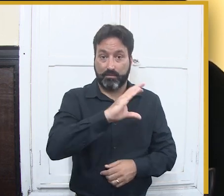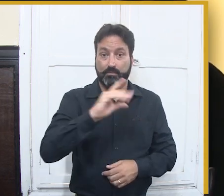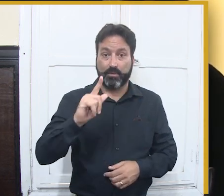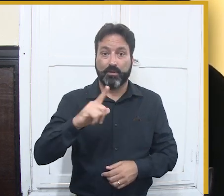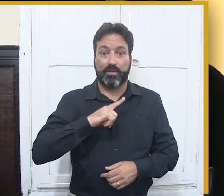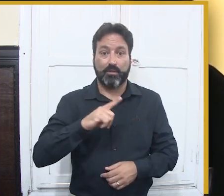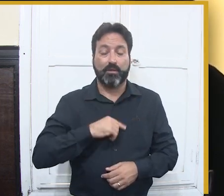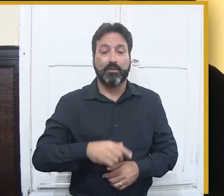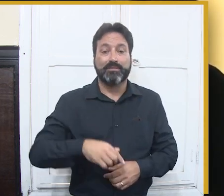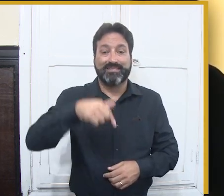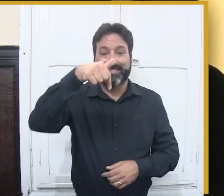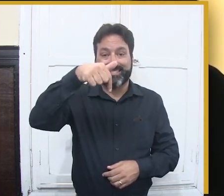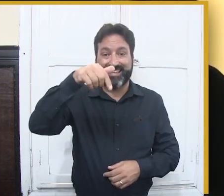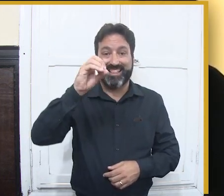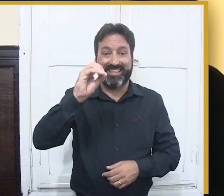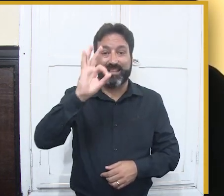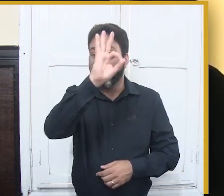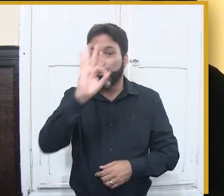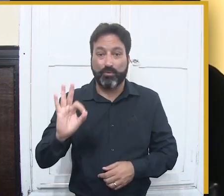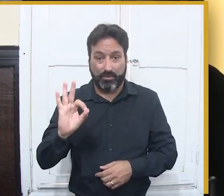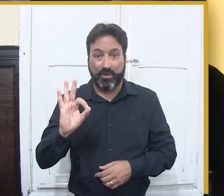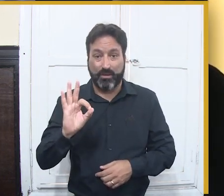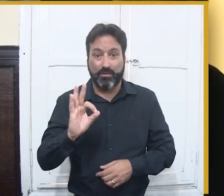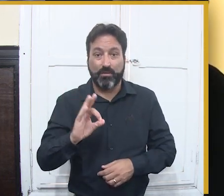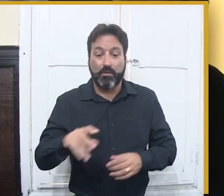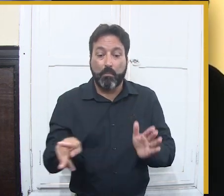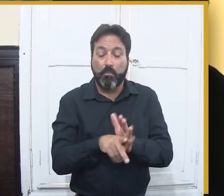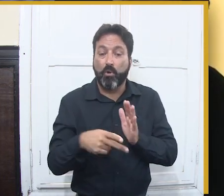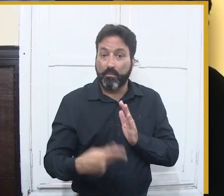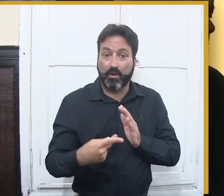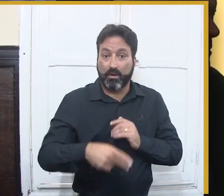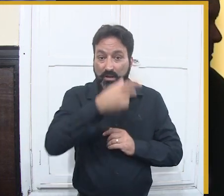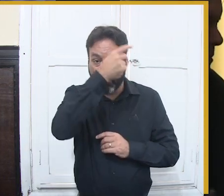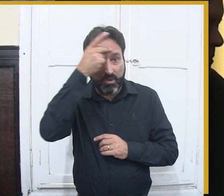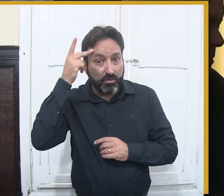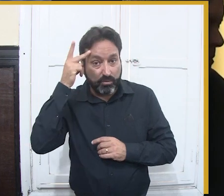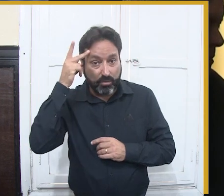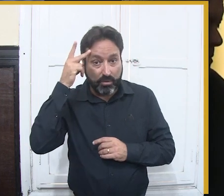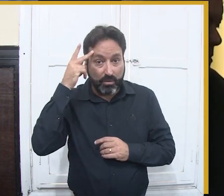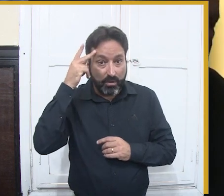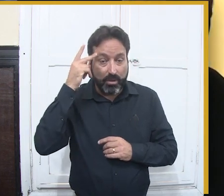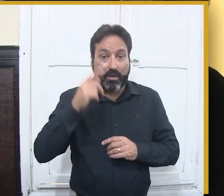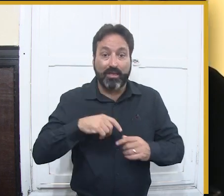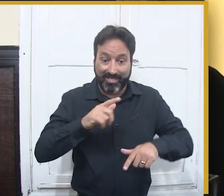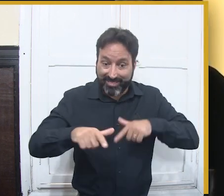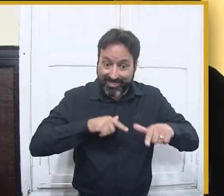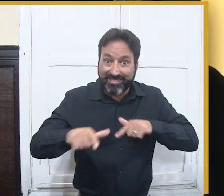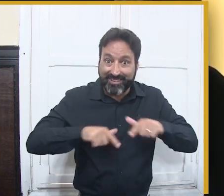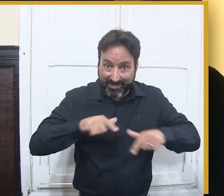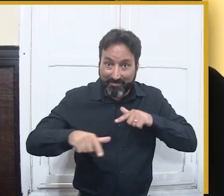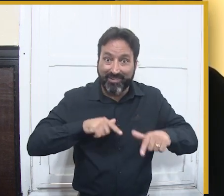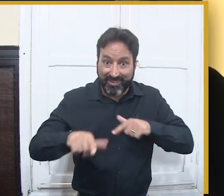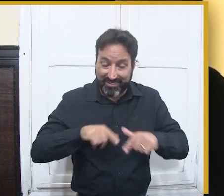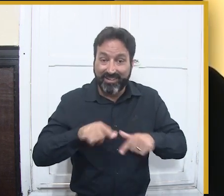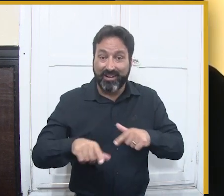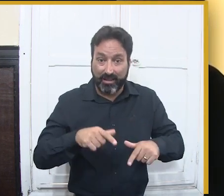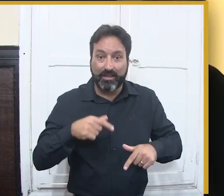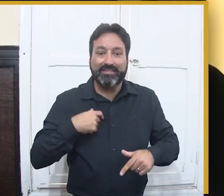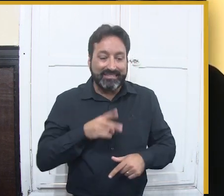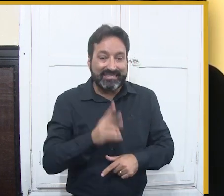O São João é o nosso principal potencial econômico, já que nós estamos em uma cidade que tem